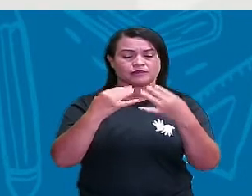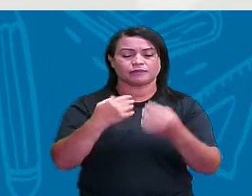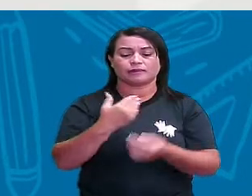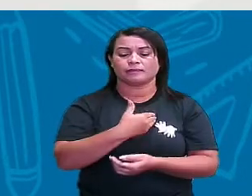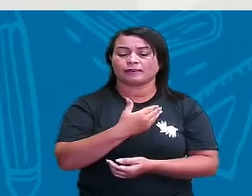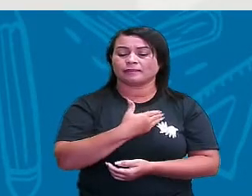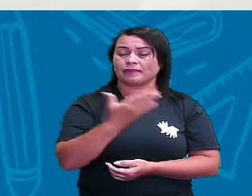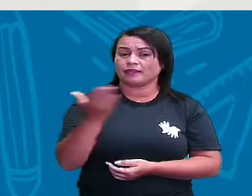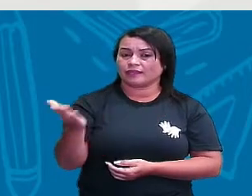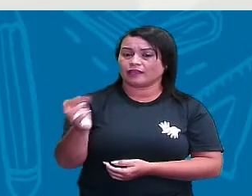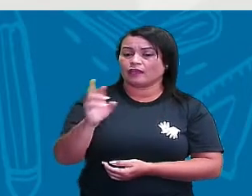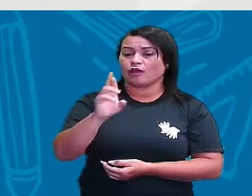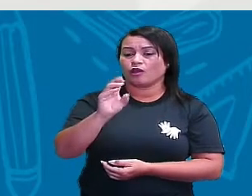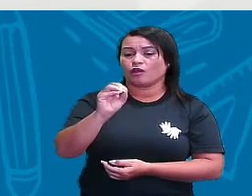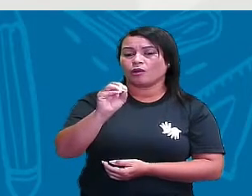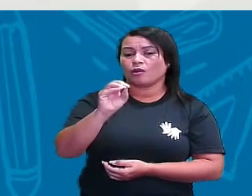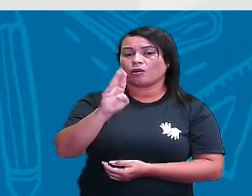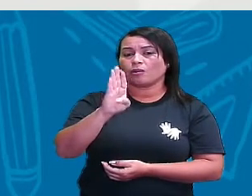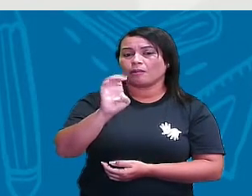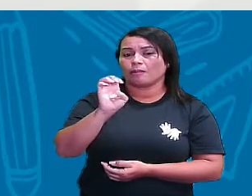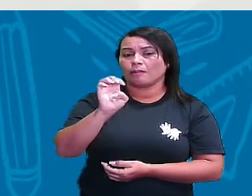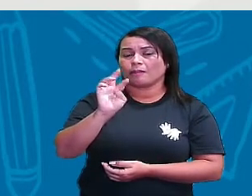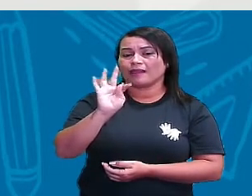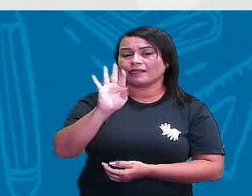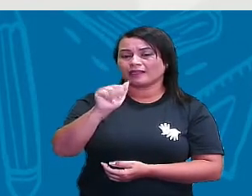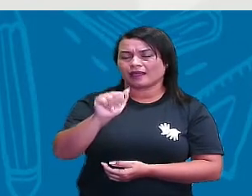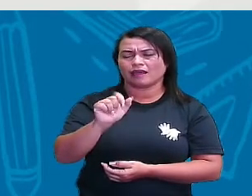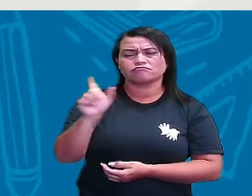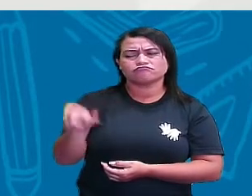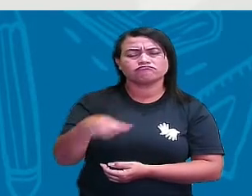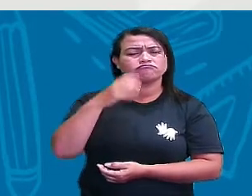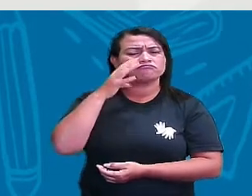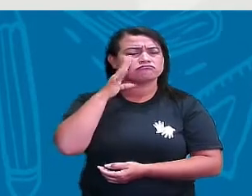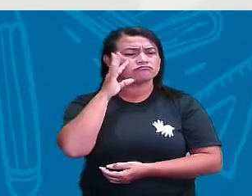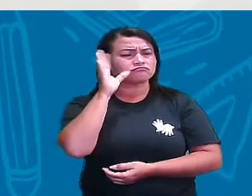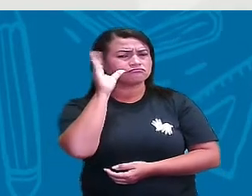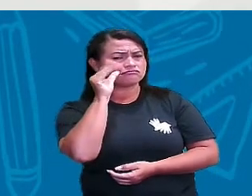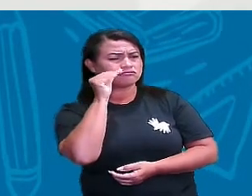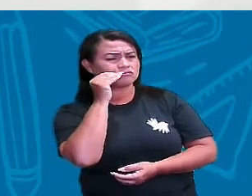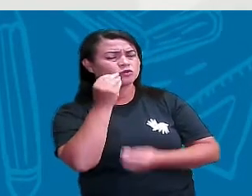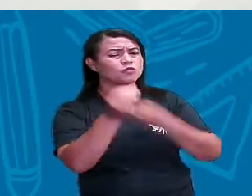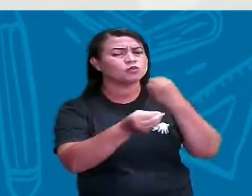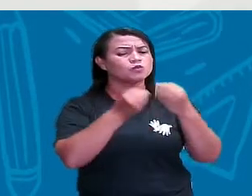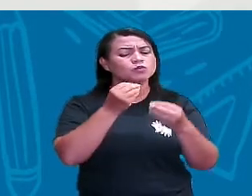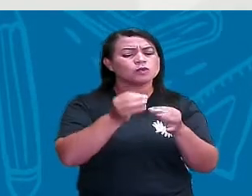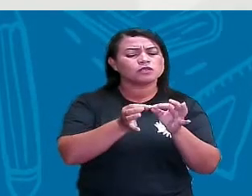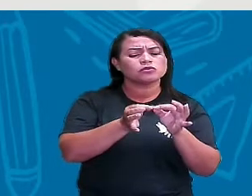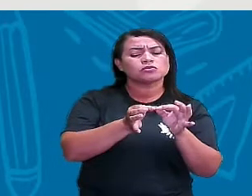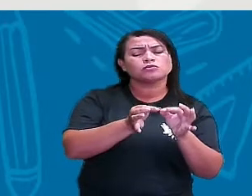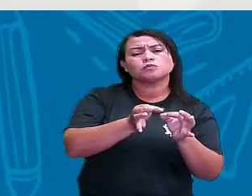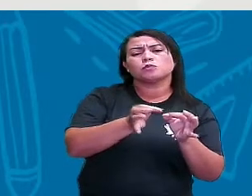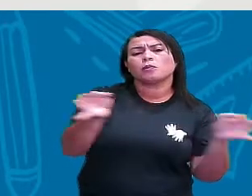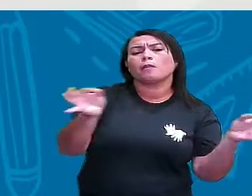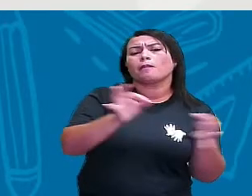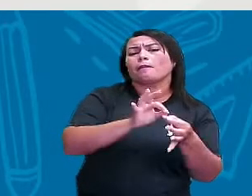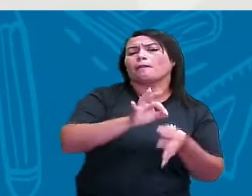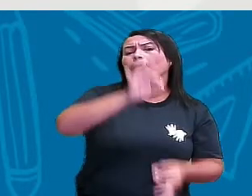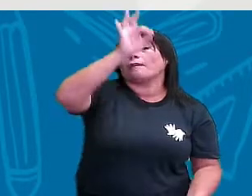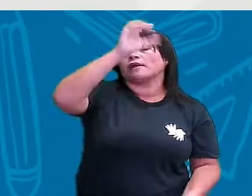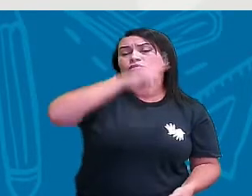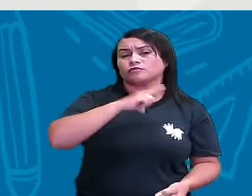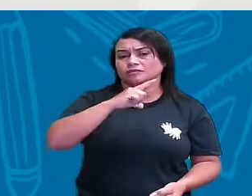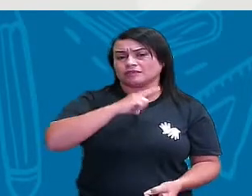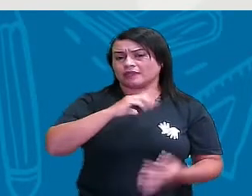amiga. Roberta ficou curiosa para saber quantos metros tem a barraca de seu Pedro. Ela